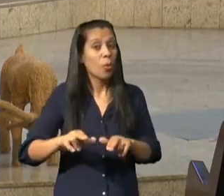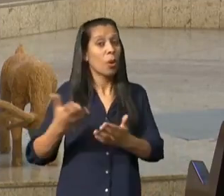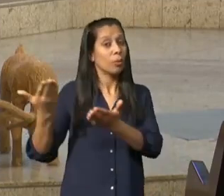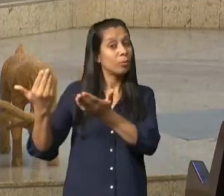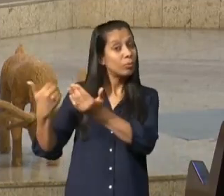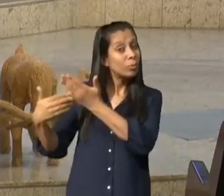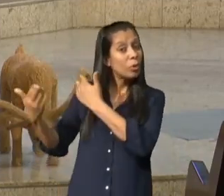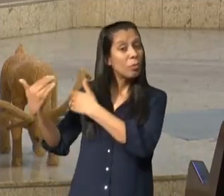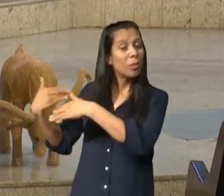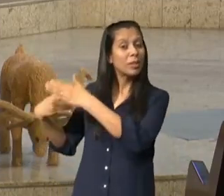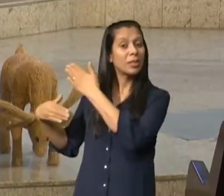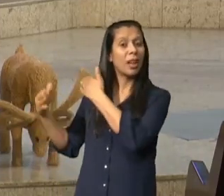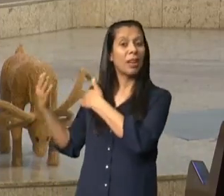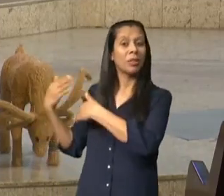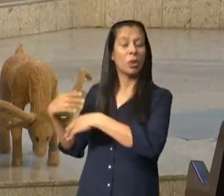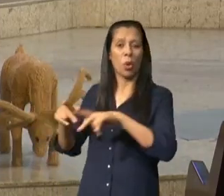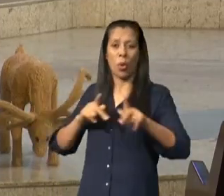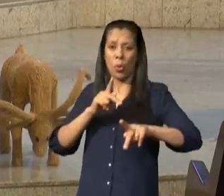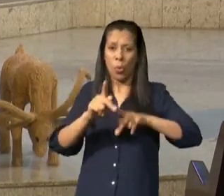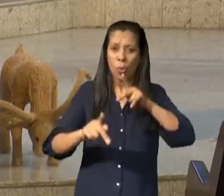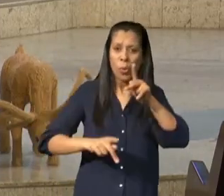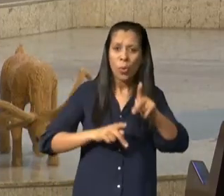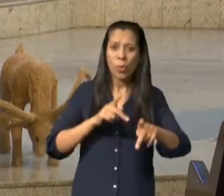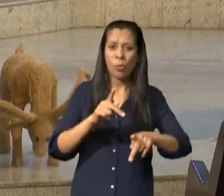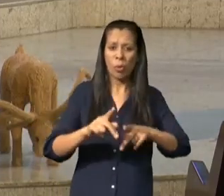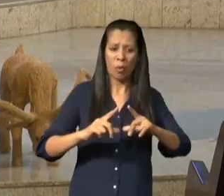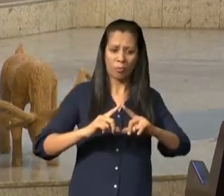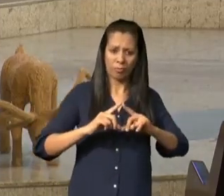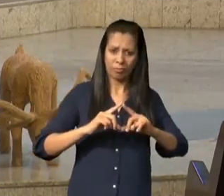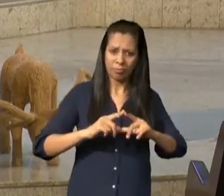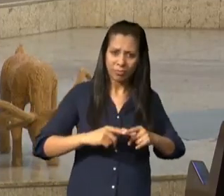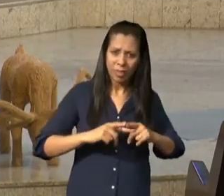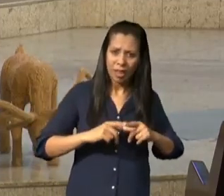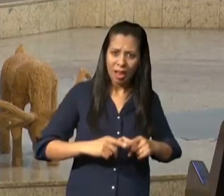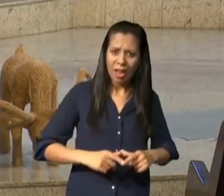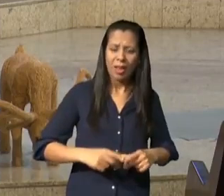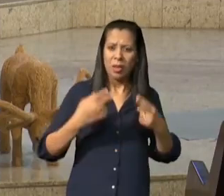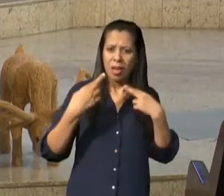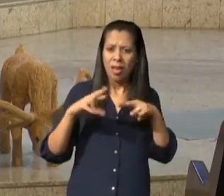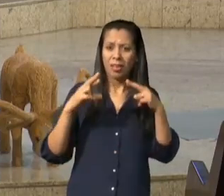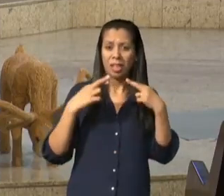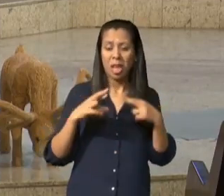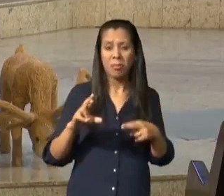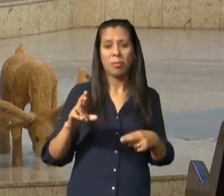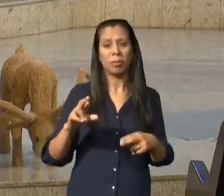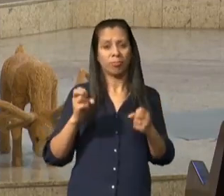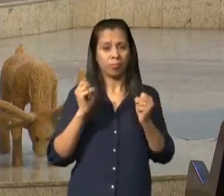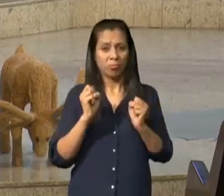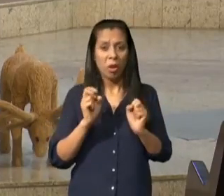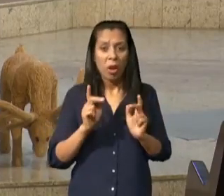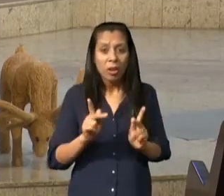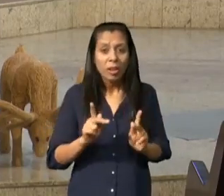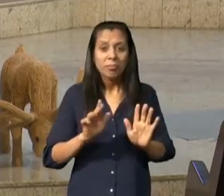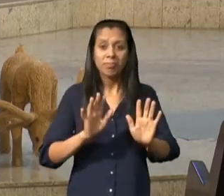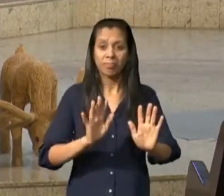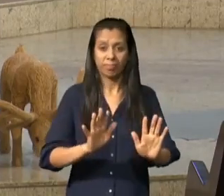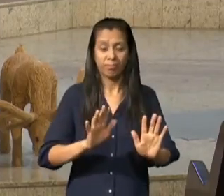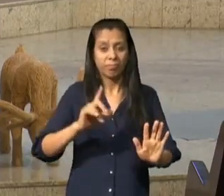esses para o céu para que o céu não seja um lugar ruim para aqueles que querem estar lá